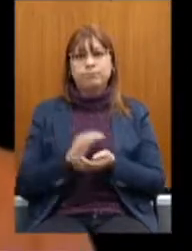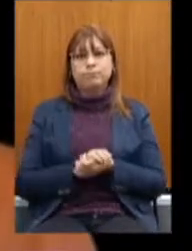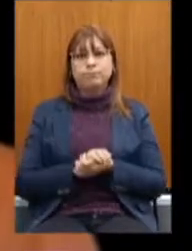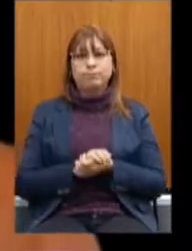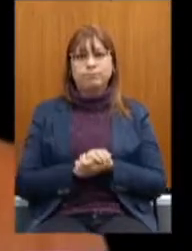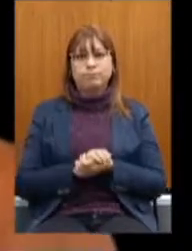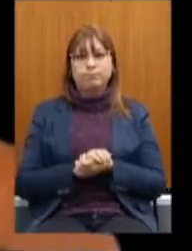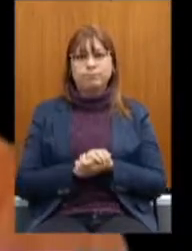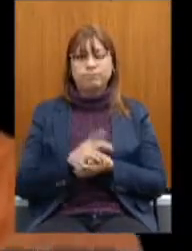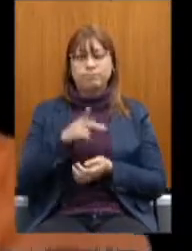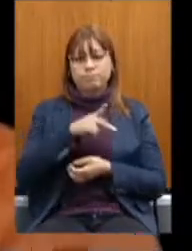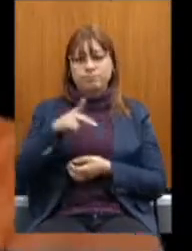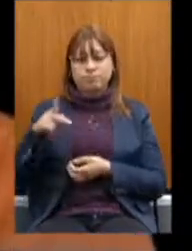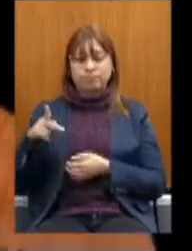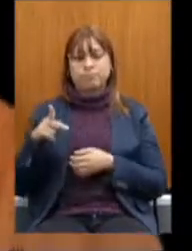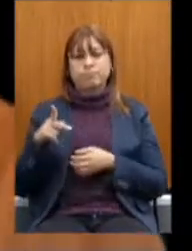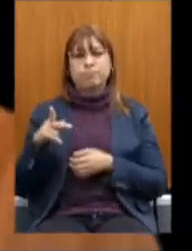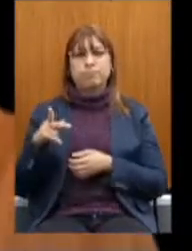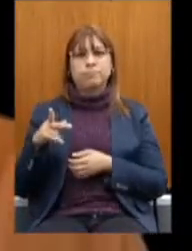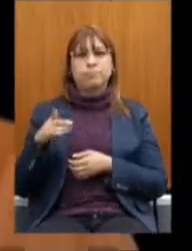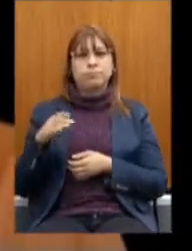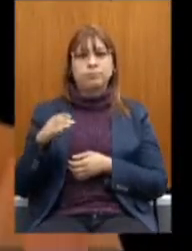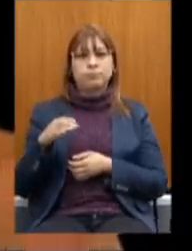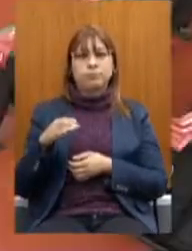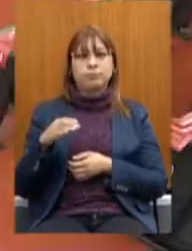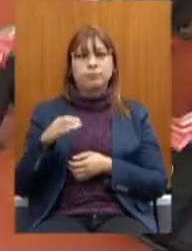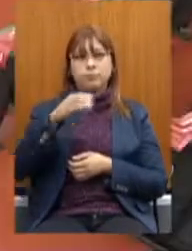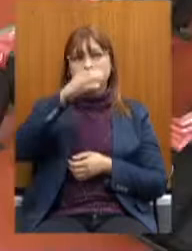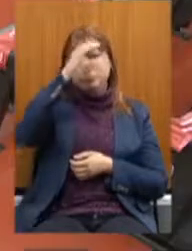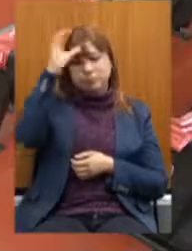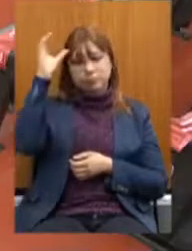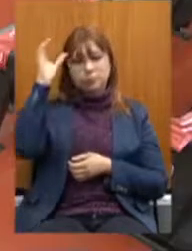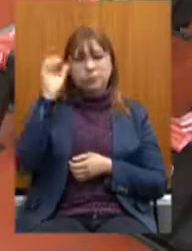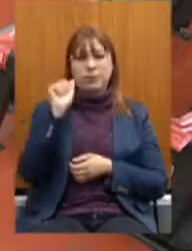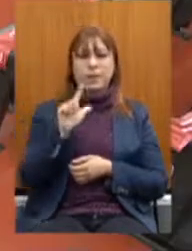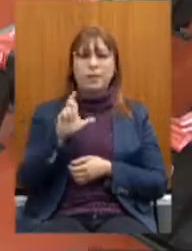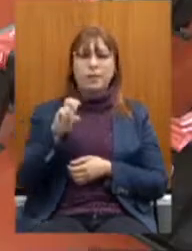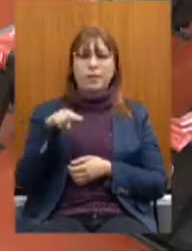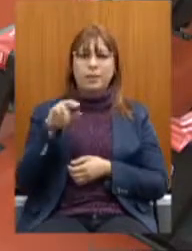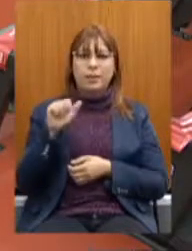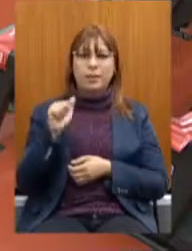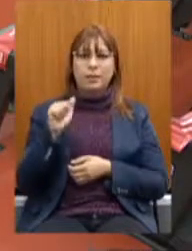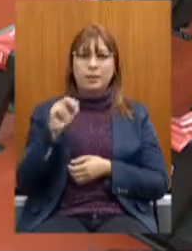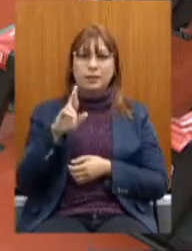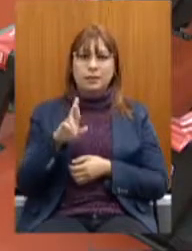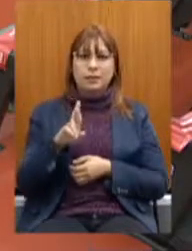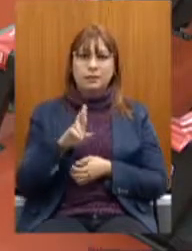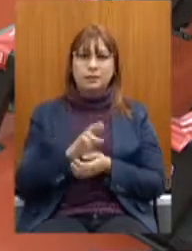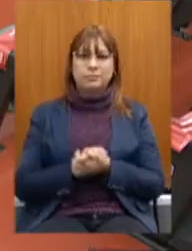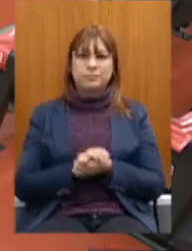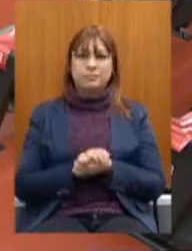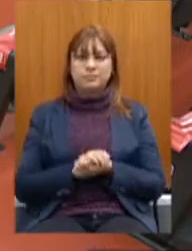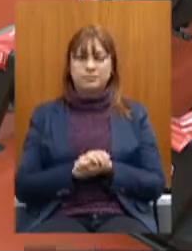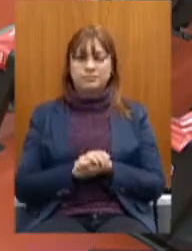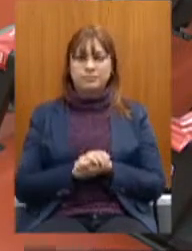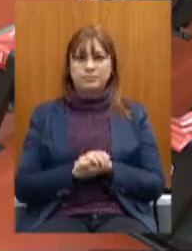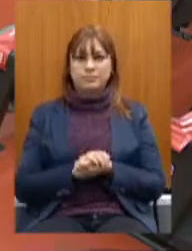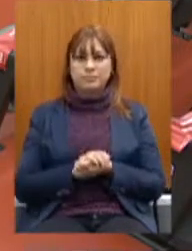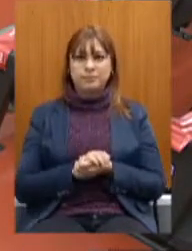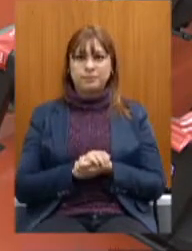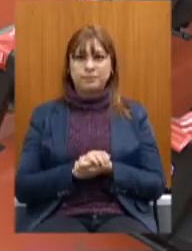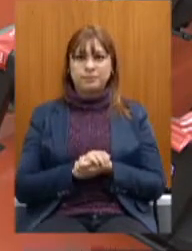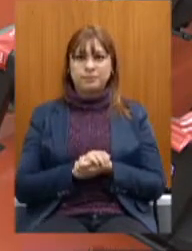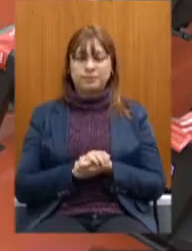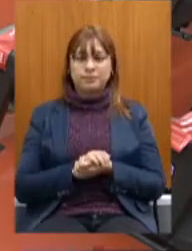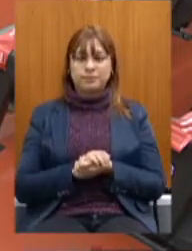presidente da Câmara Alencar Obrigado Eu gostaria